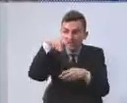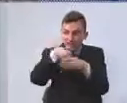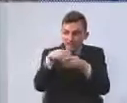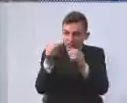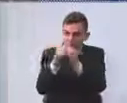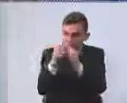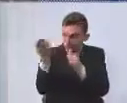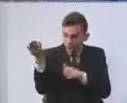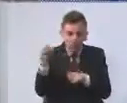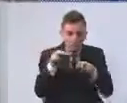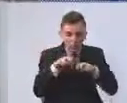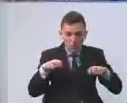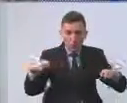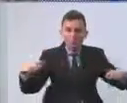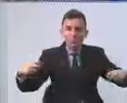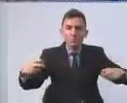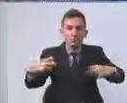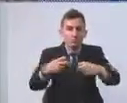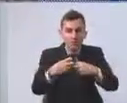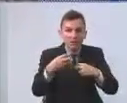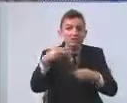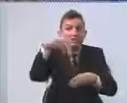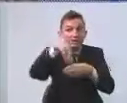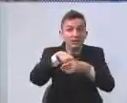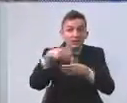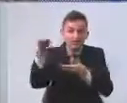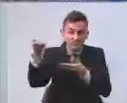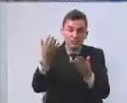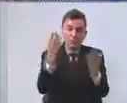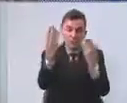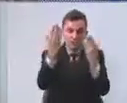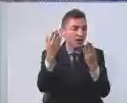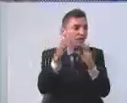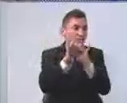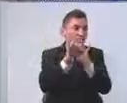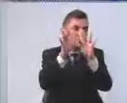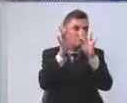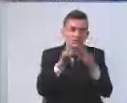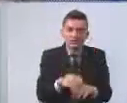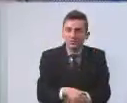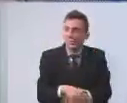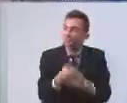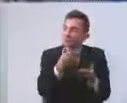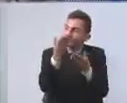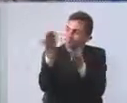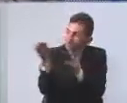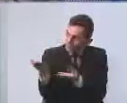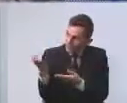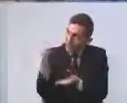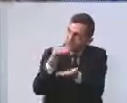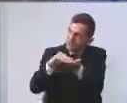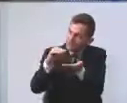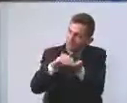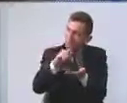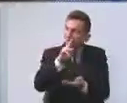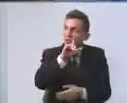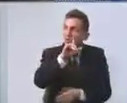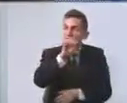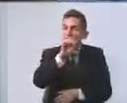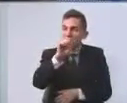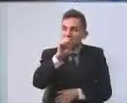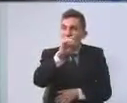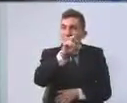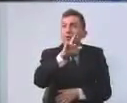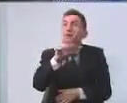dentro e ocupar as cadeiras aqui, da parte de dentro do plenário, fique à vontade. Com a palavra, o secretário Ulisses Correa.